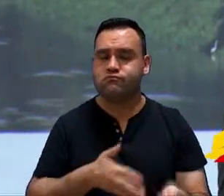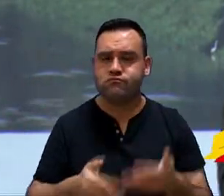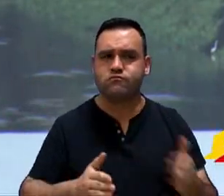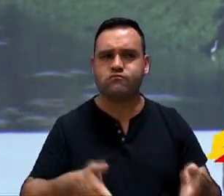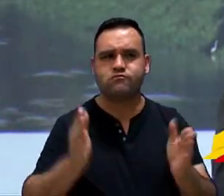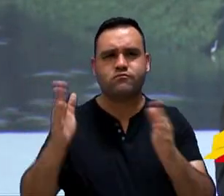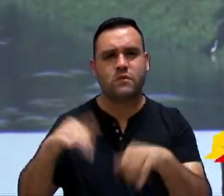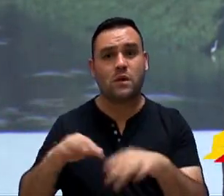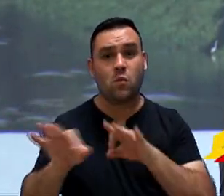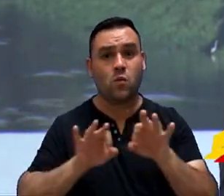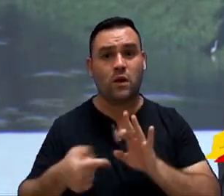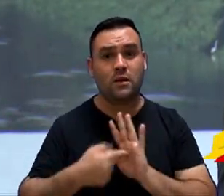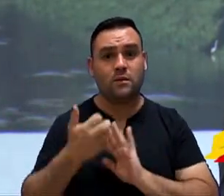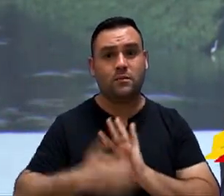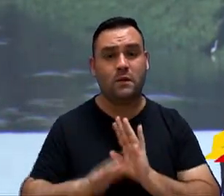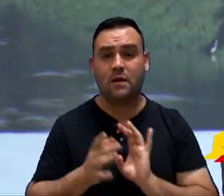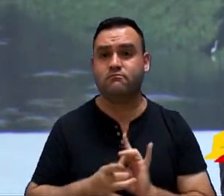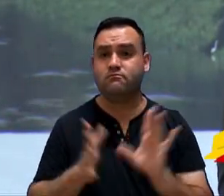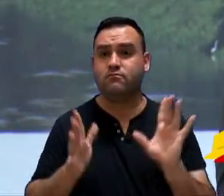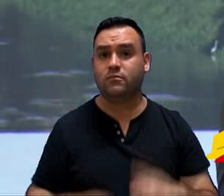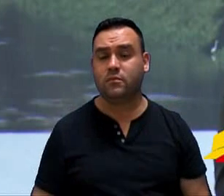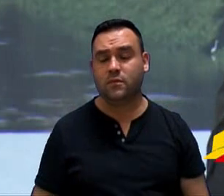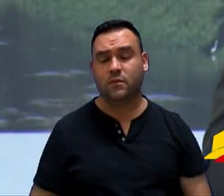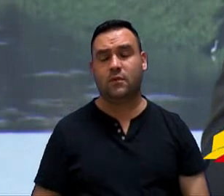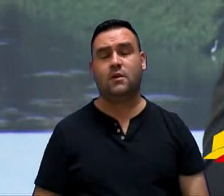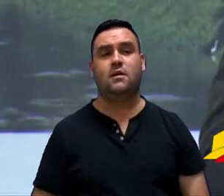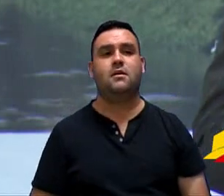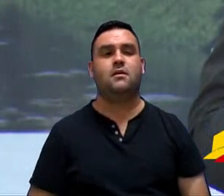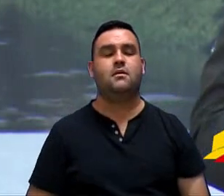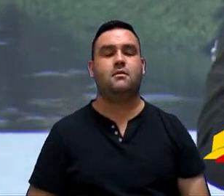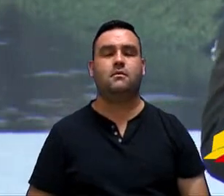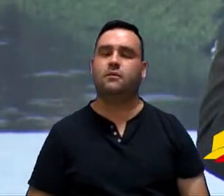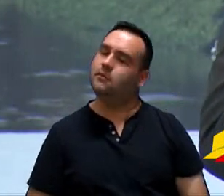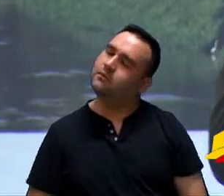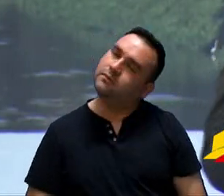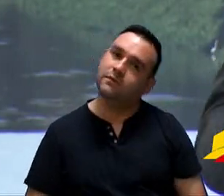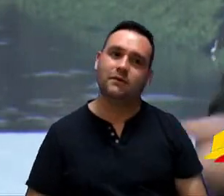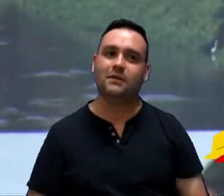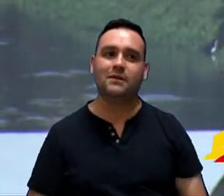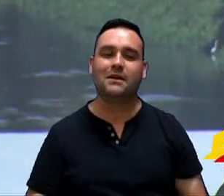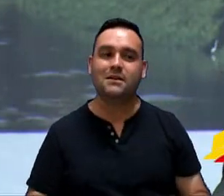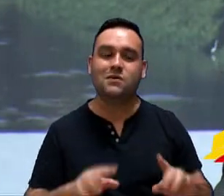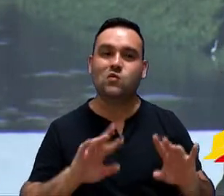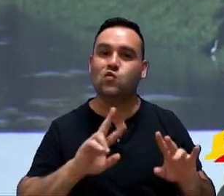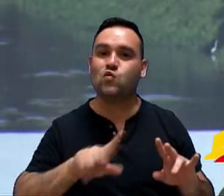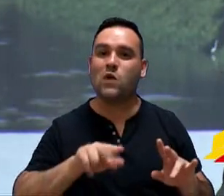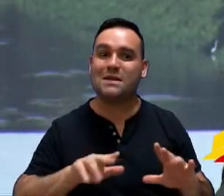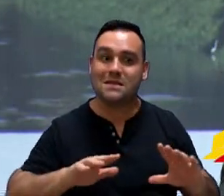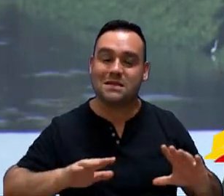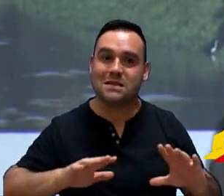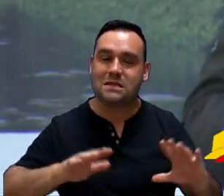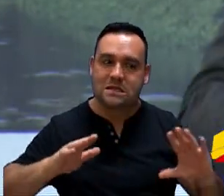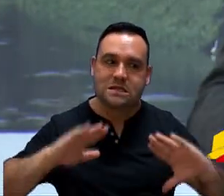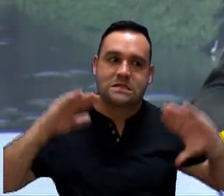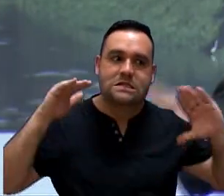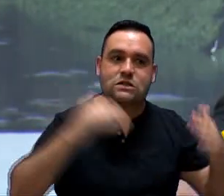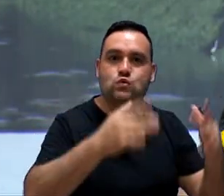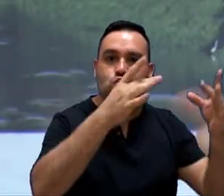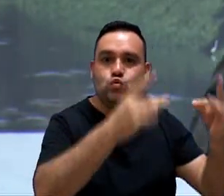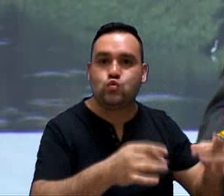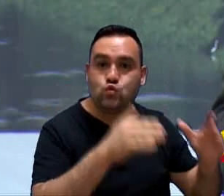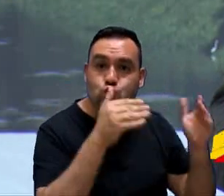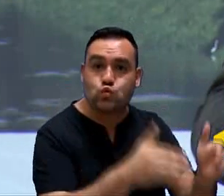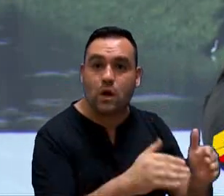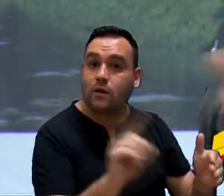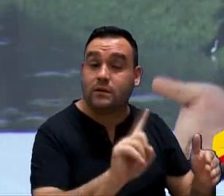Nesse projeto está aberto. Especialmente é prioritário, não é? Especialmente não é exclusivo, não é? Especialmente não é